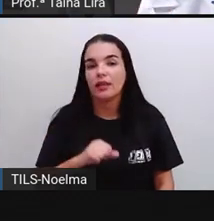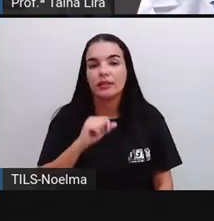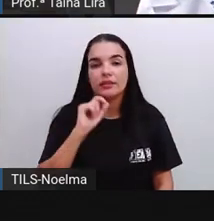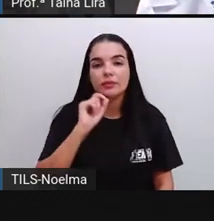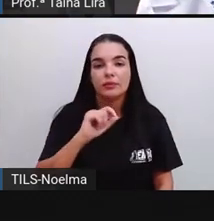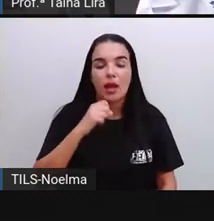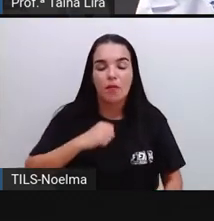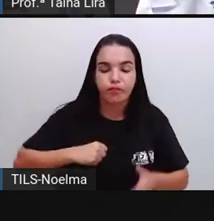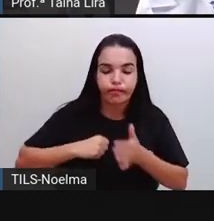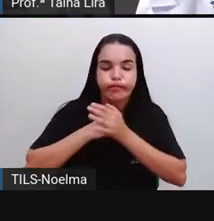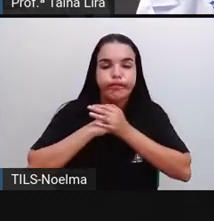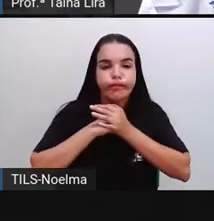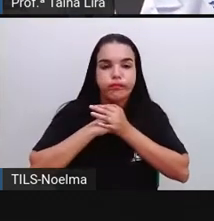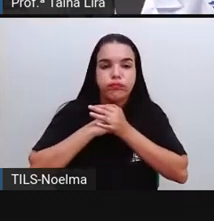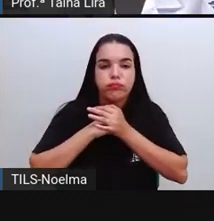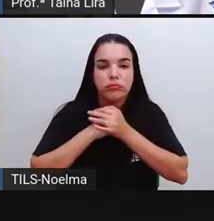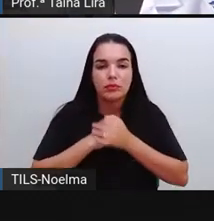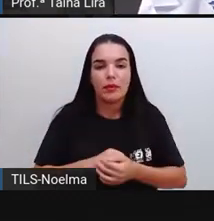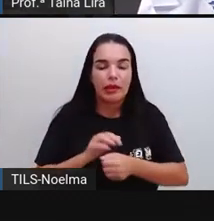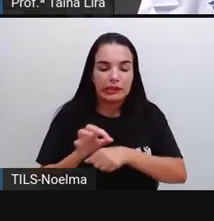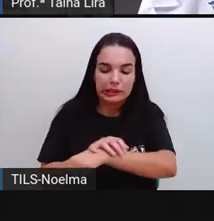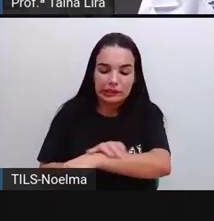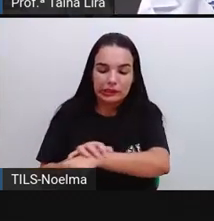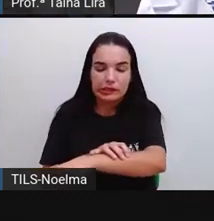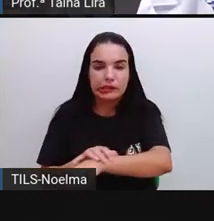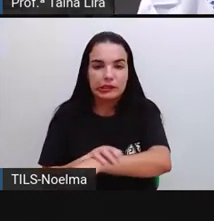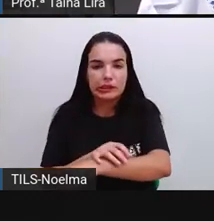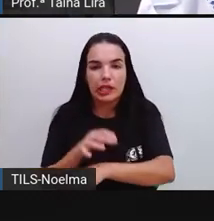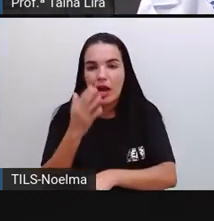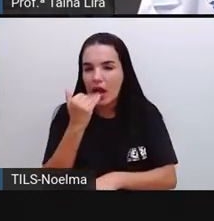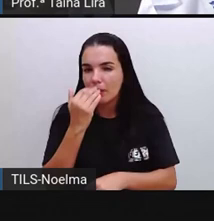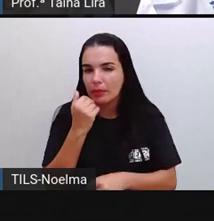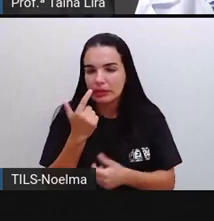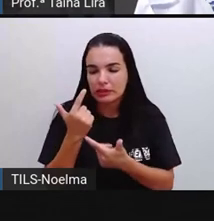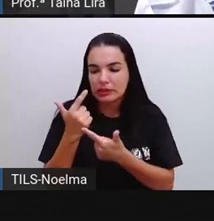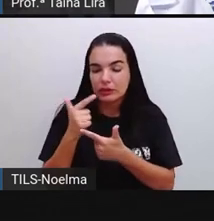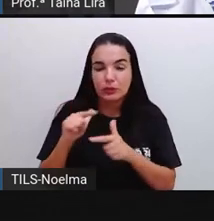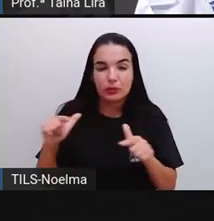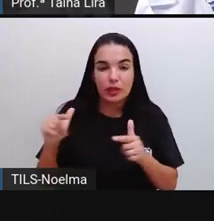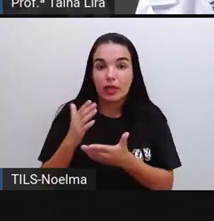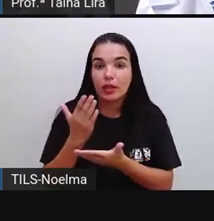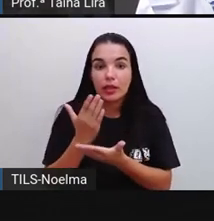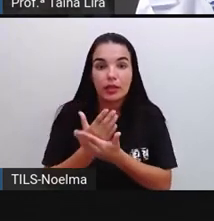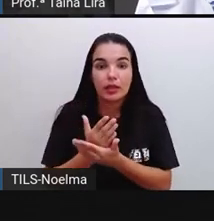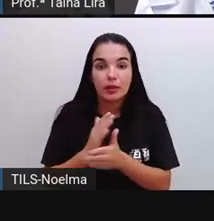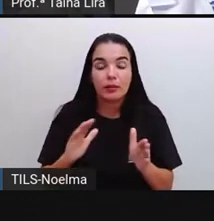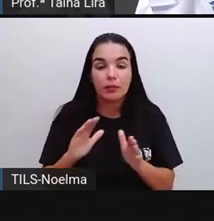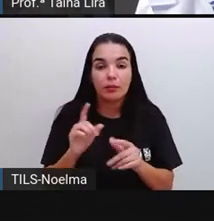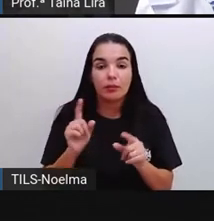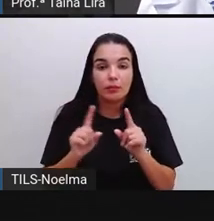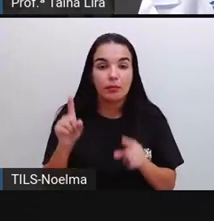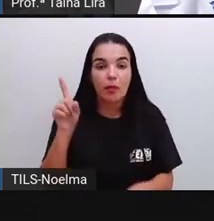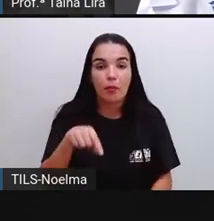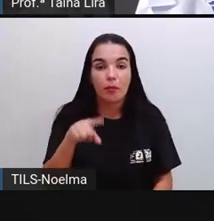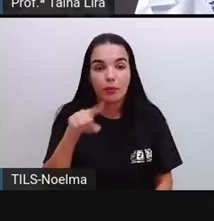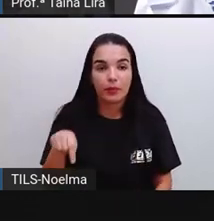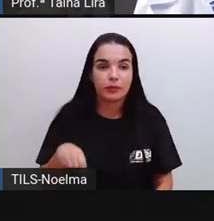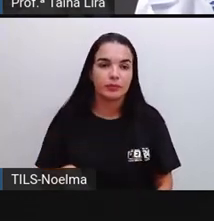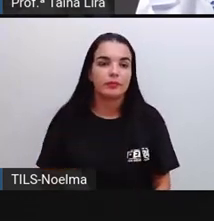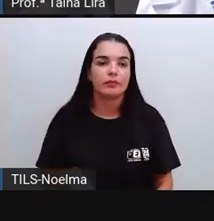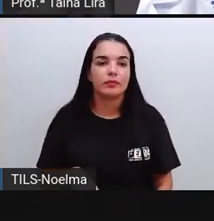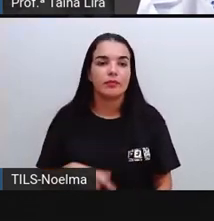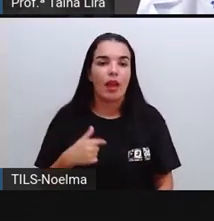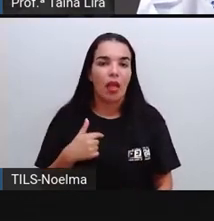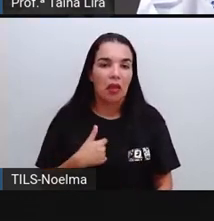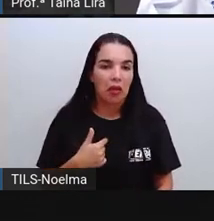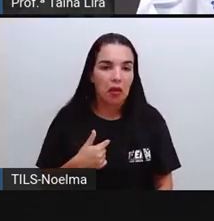se vocês não tiverem alergia ou intolerância a algum alimento, vocês podem conhecer algum coleguinha que tenha. Eu mesmo já tive,